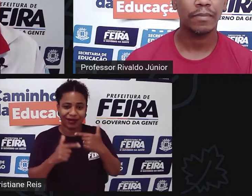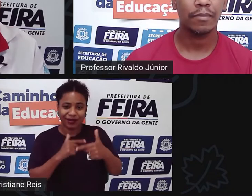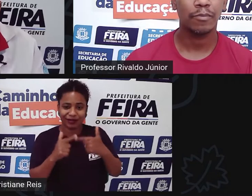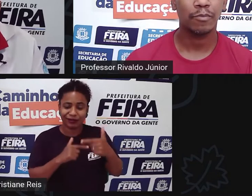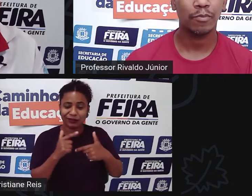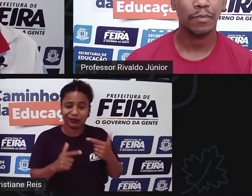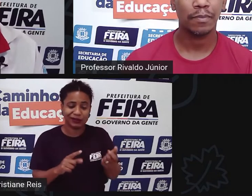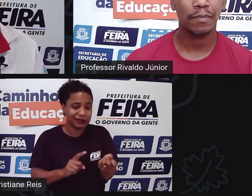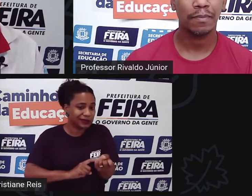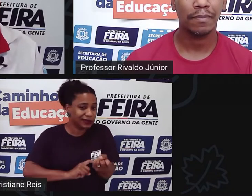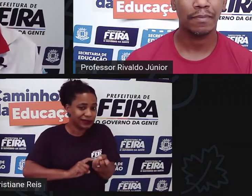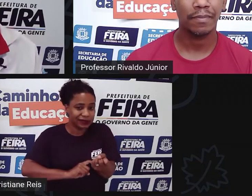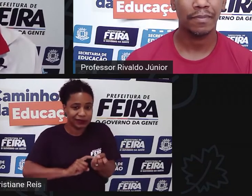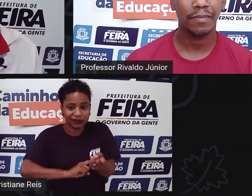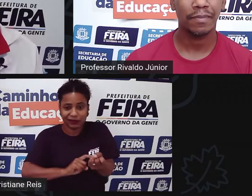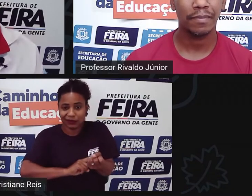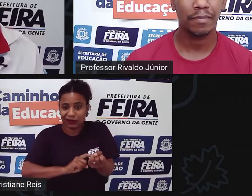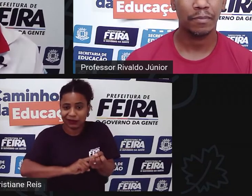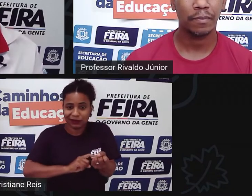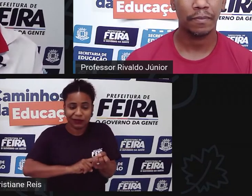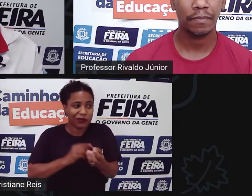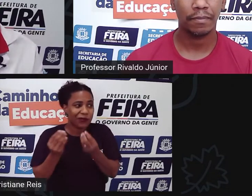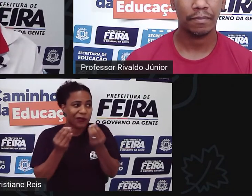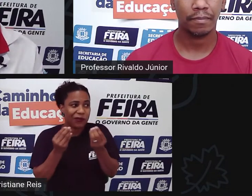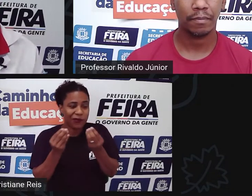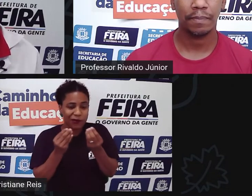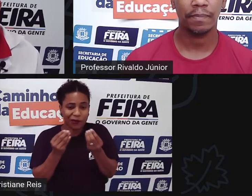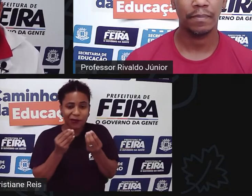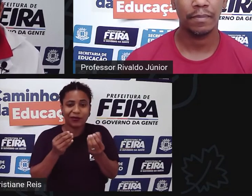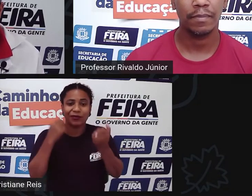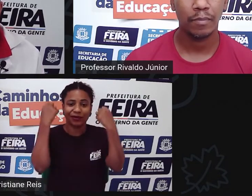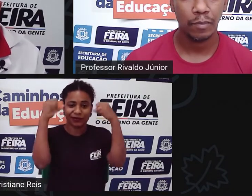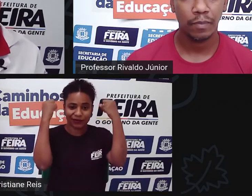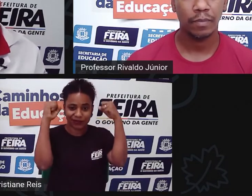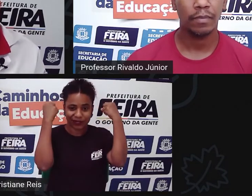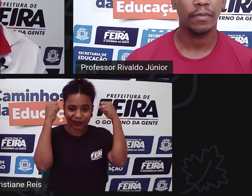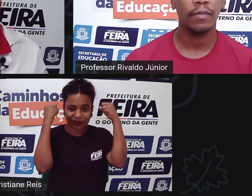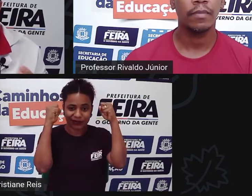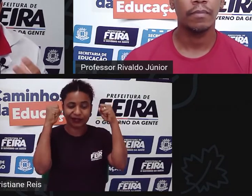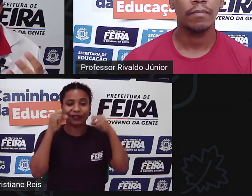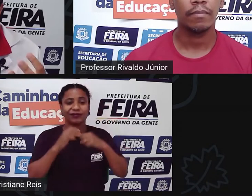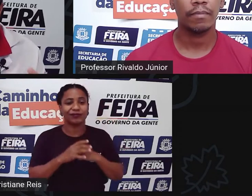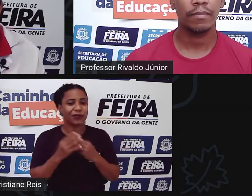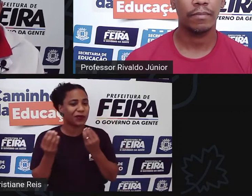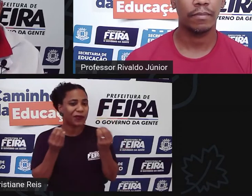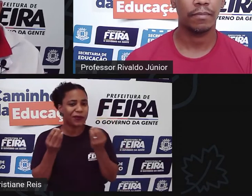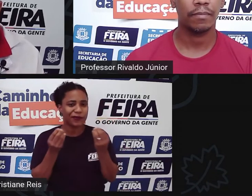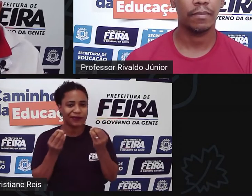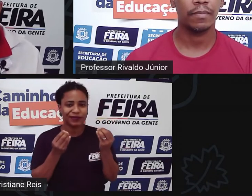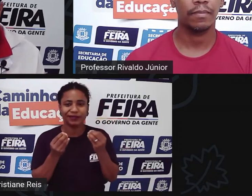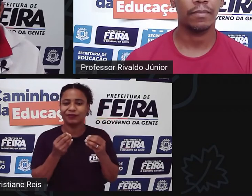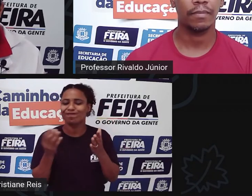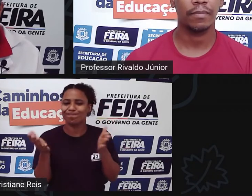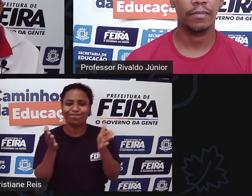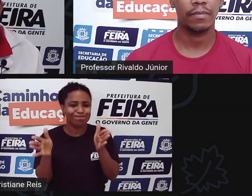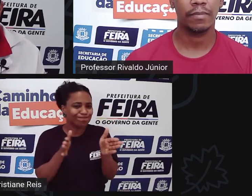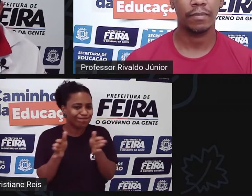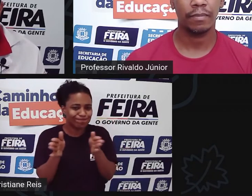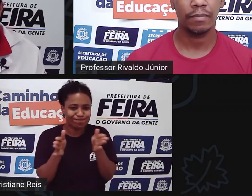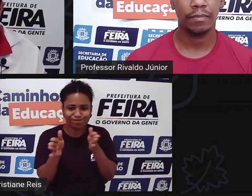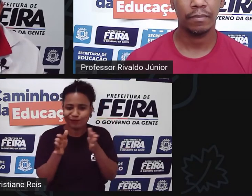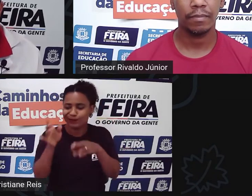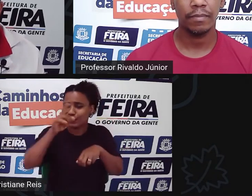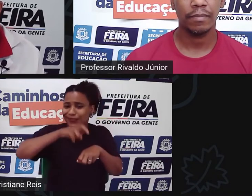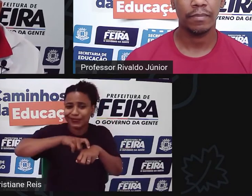como é que a gente faz para encaixar o exercício físico nessa rotina tão apertada de tempo